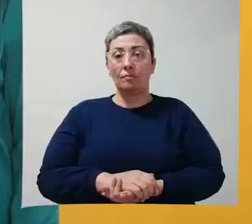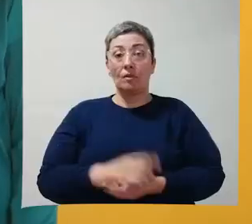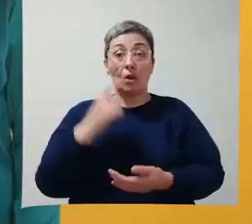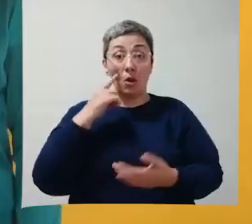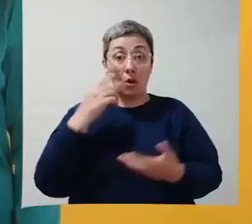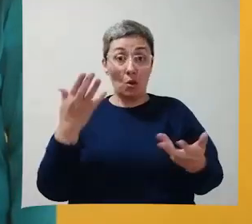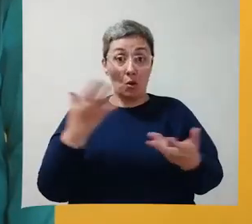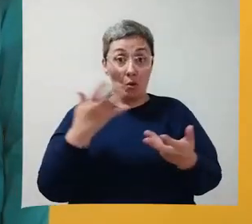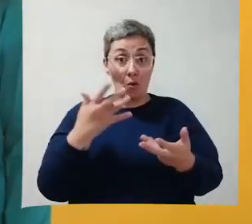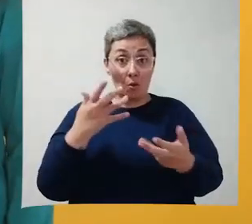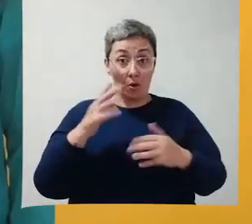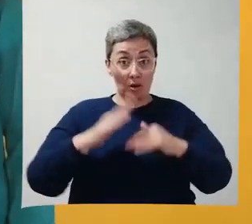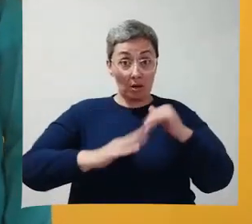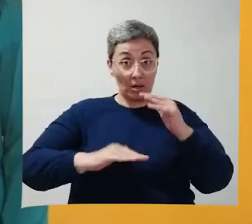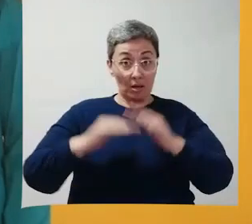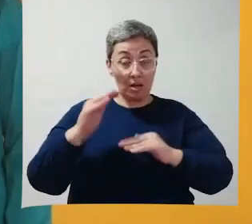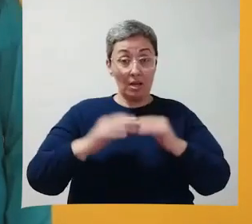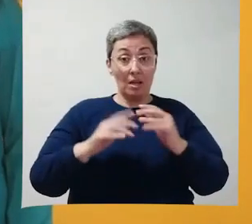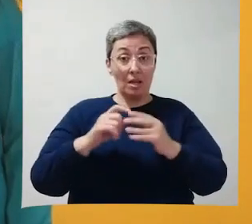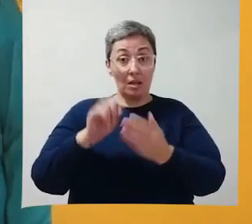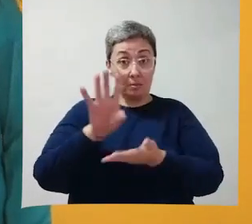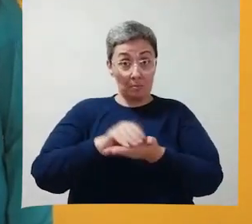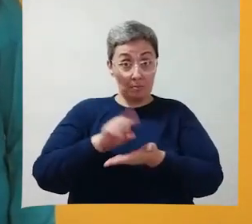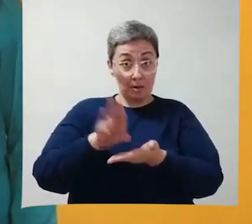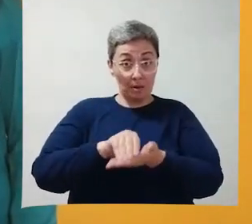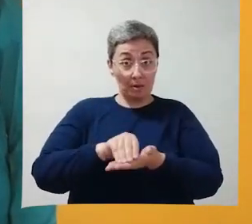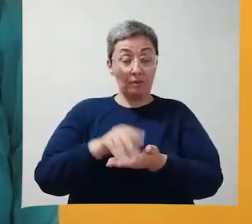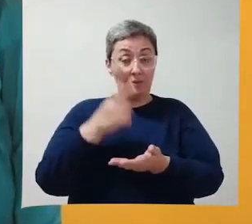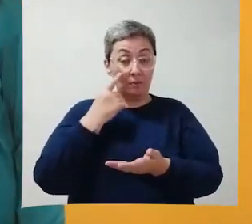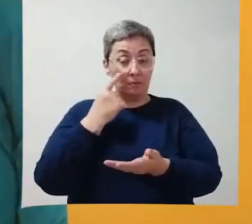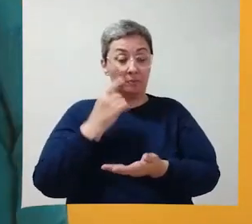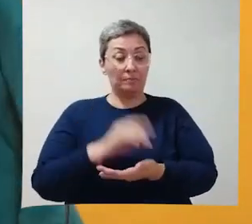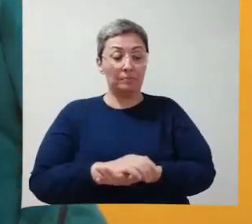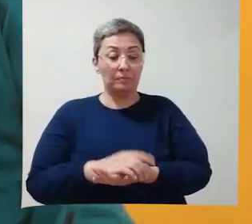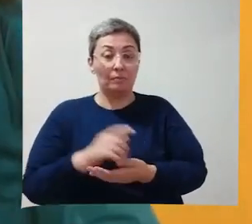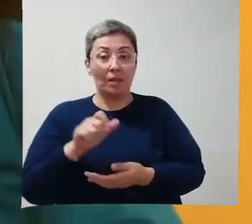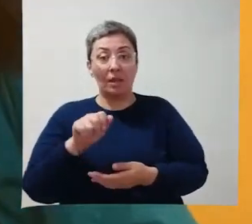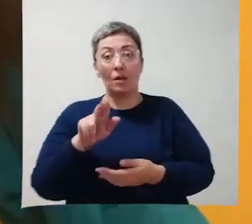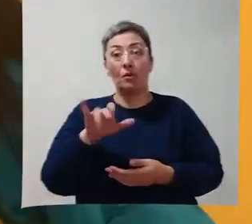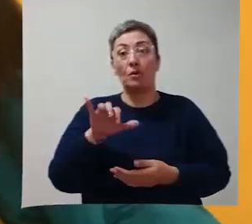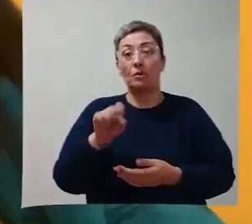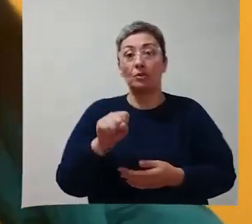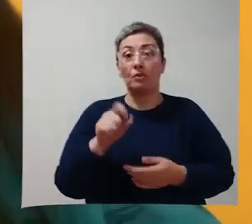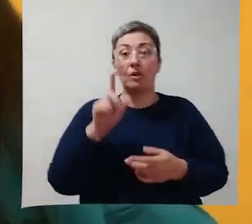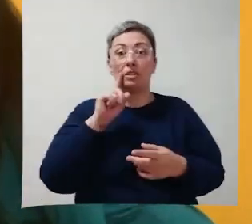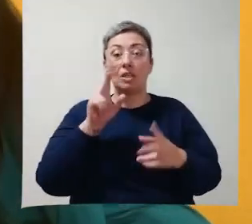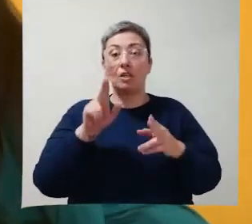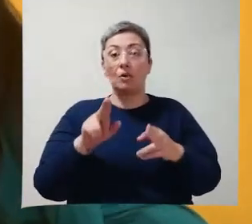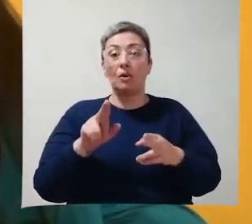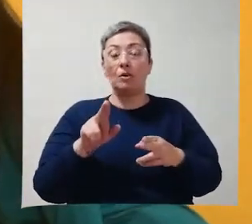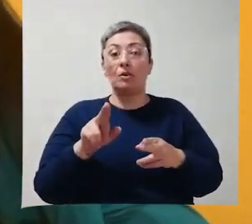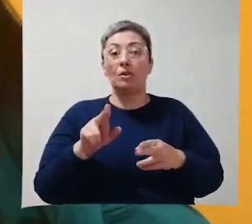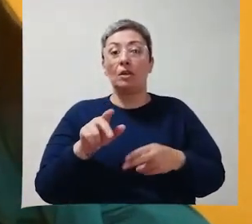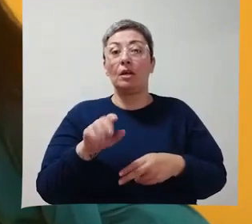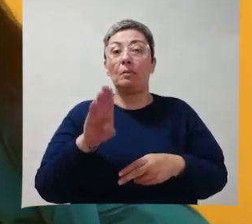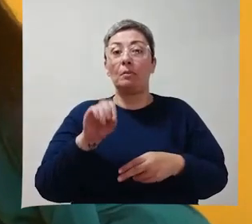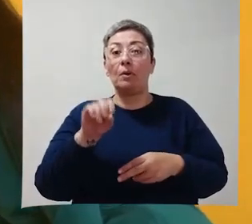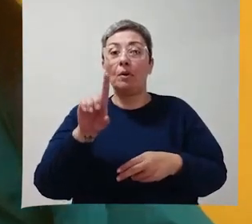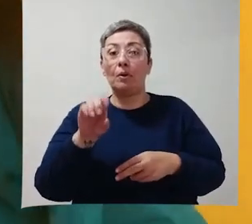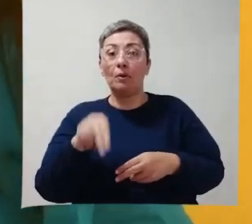Hoje nós realizaremos uma atividade de imitação. Vamos lá? Augusto, faz igual. Bom dia!